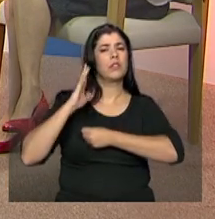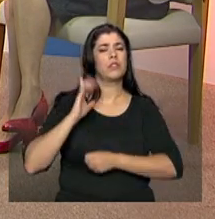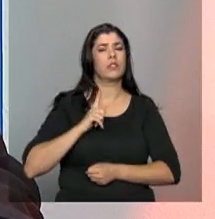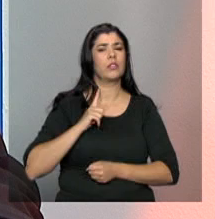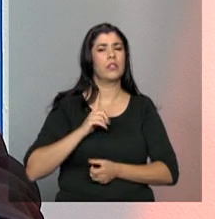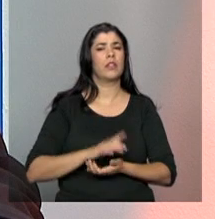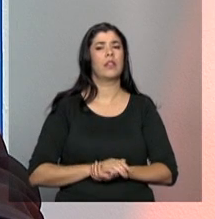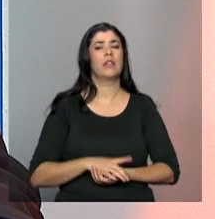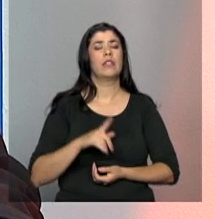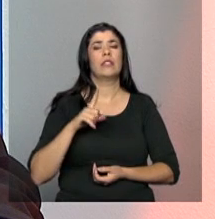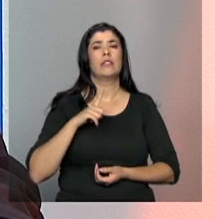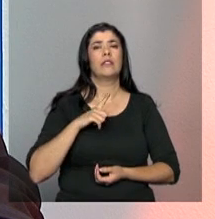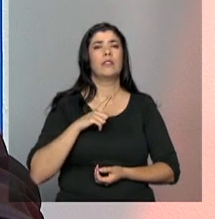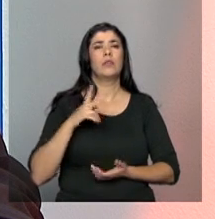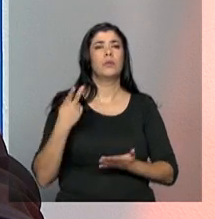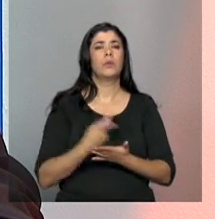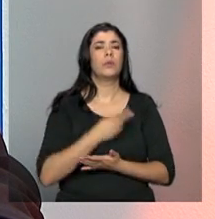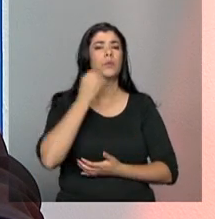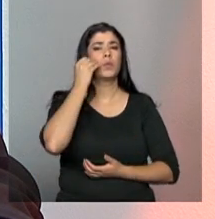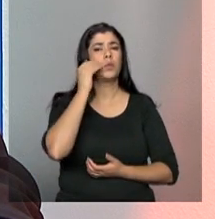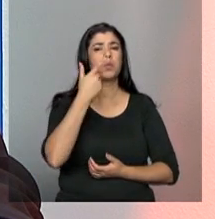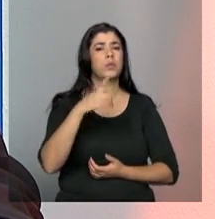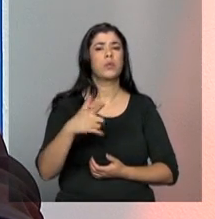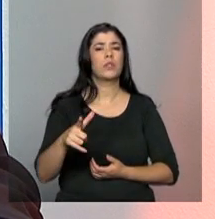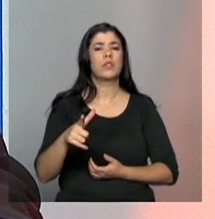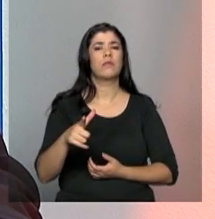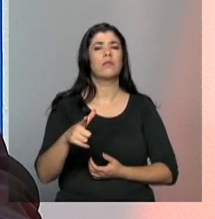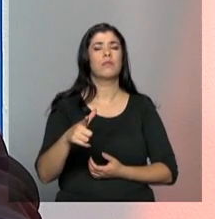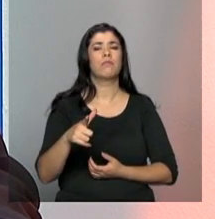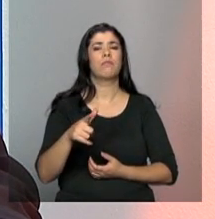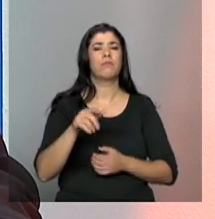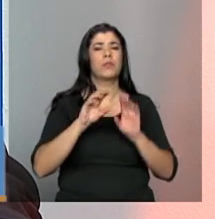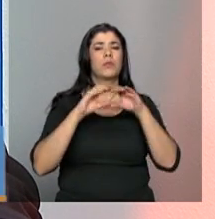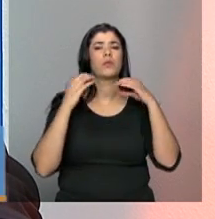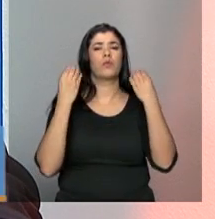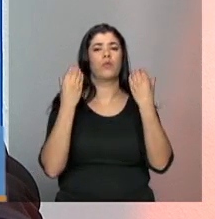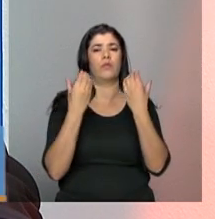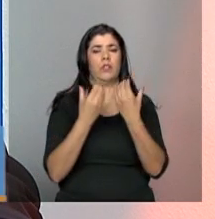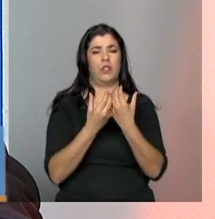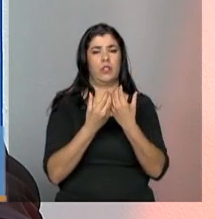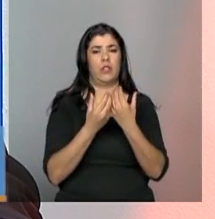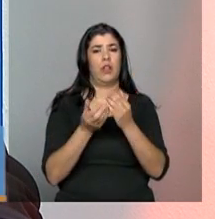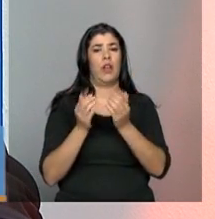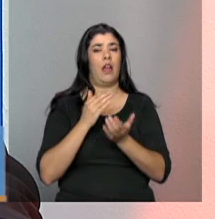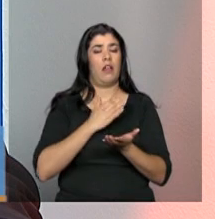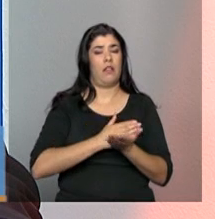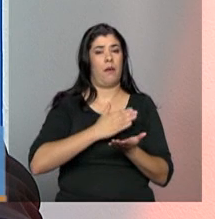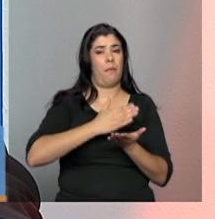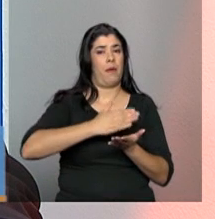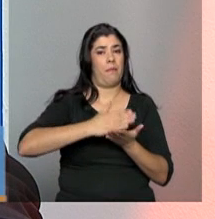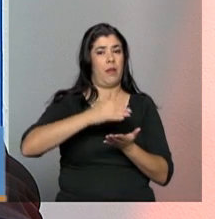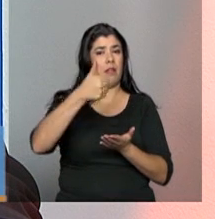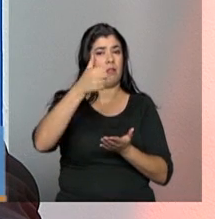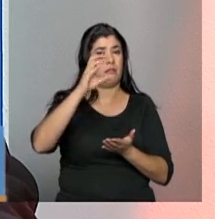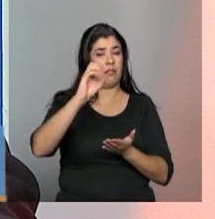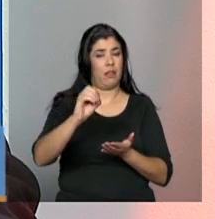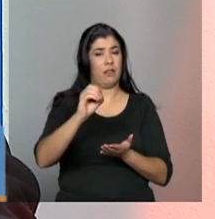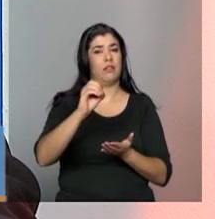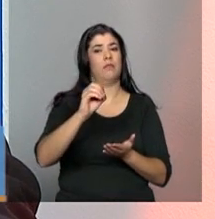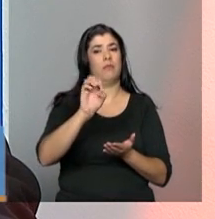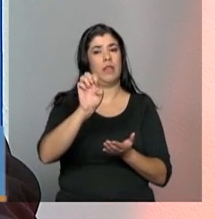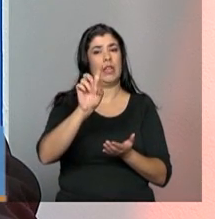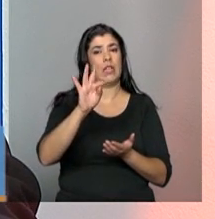mas houve um ano que não houve a Conferência Nacional. Então, na nacional, nós estamos na décima etapa. Agora, boa parte dos estados e